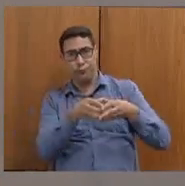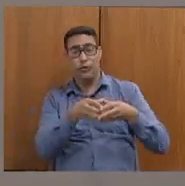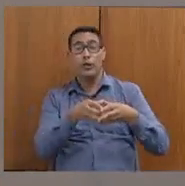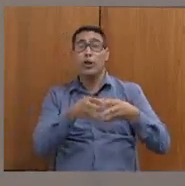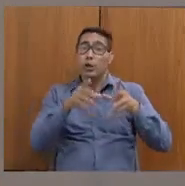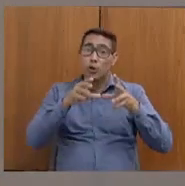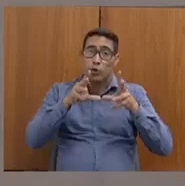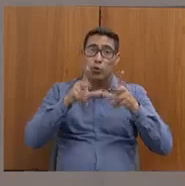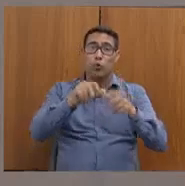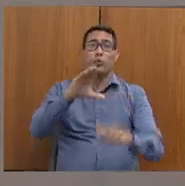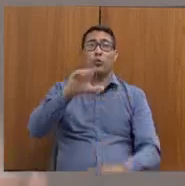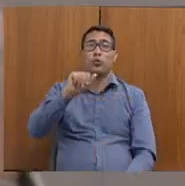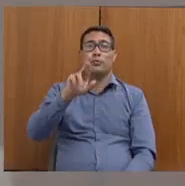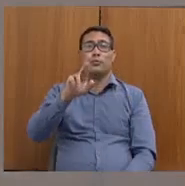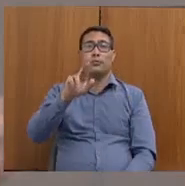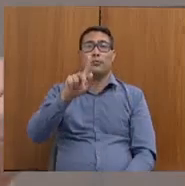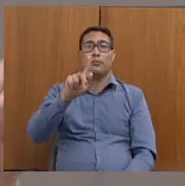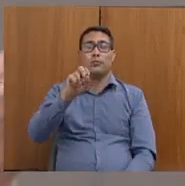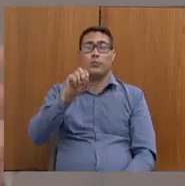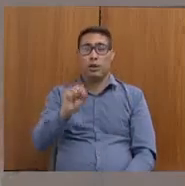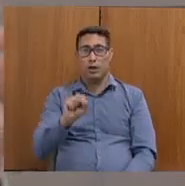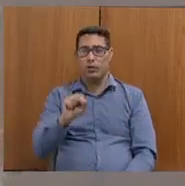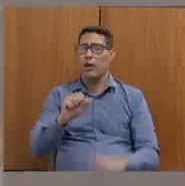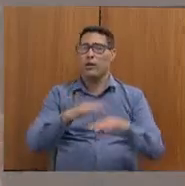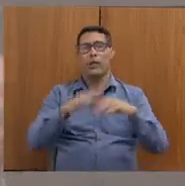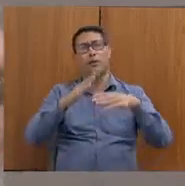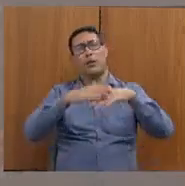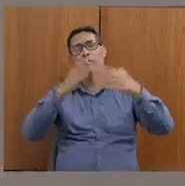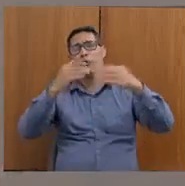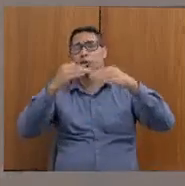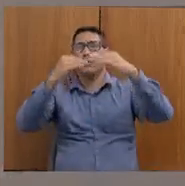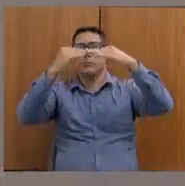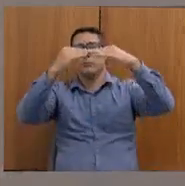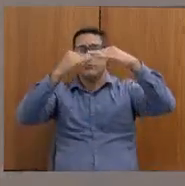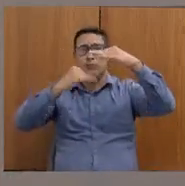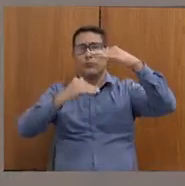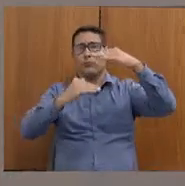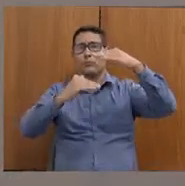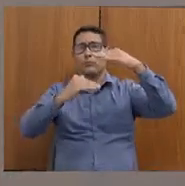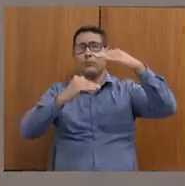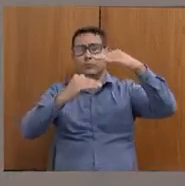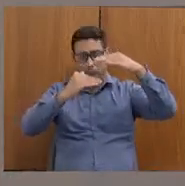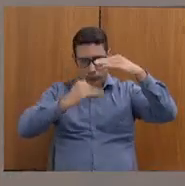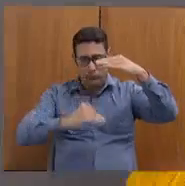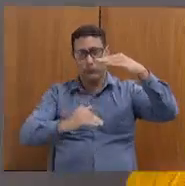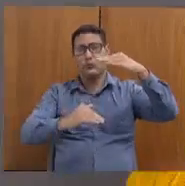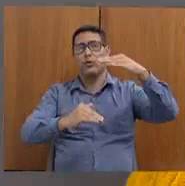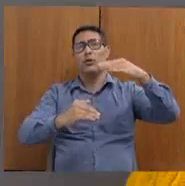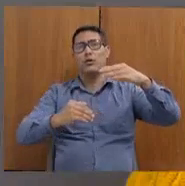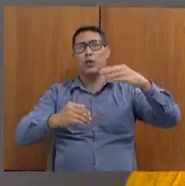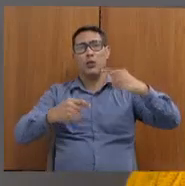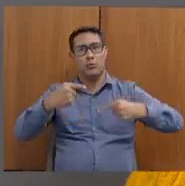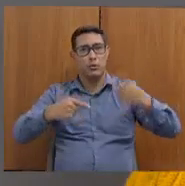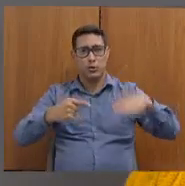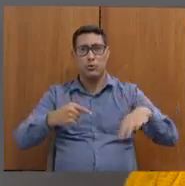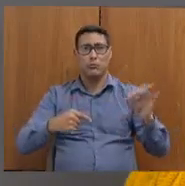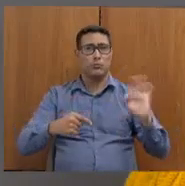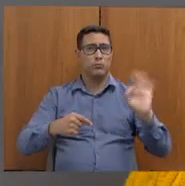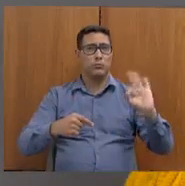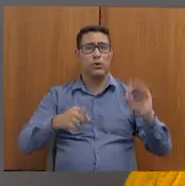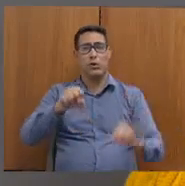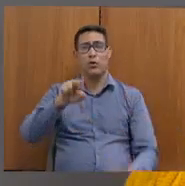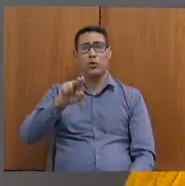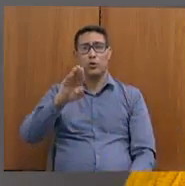cargos são ligados... Não é uma subordinação está subordinada política, não. É uma subordinação que